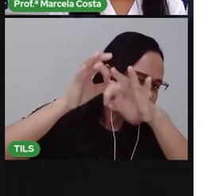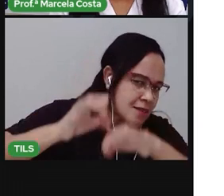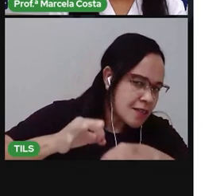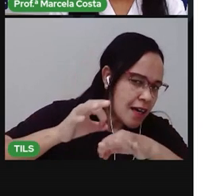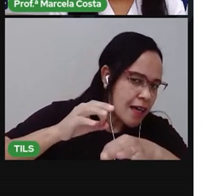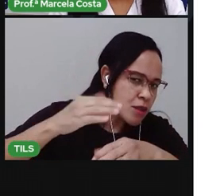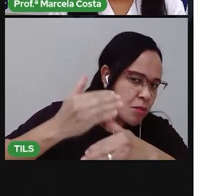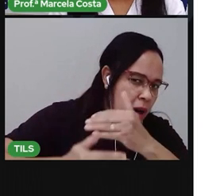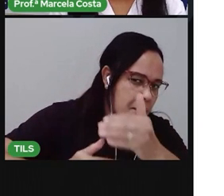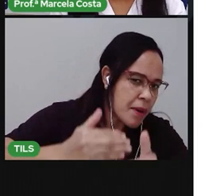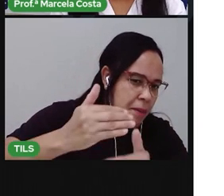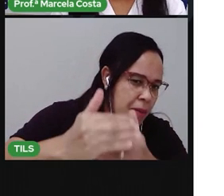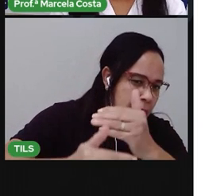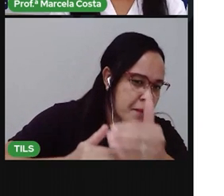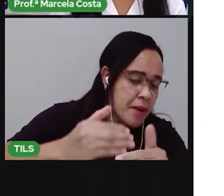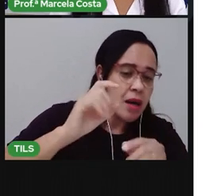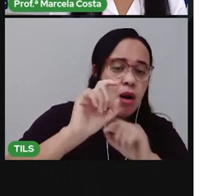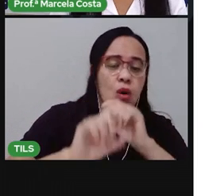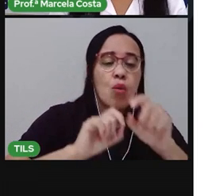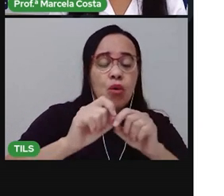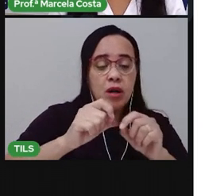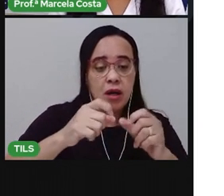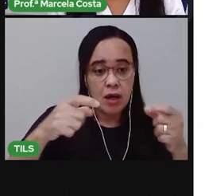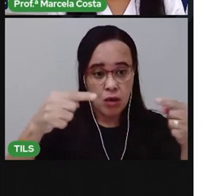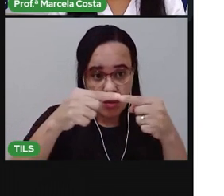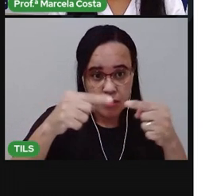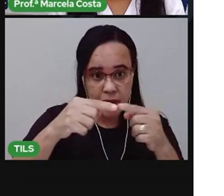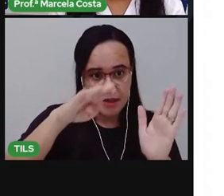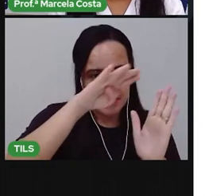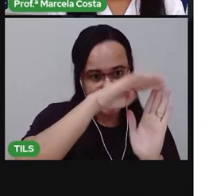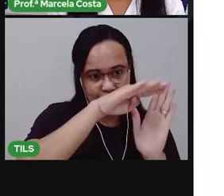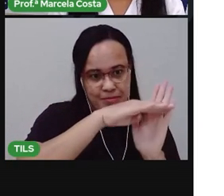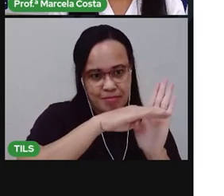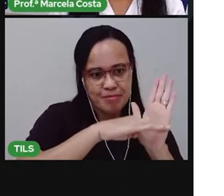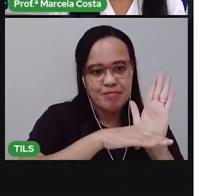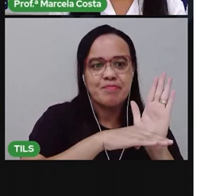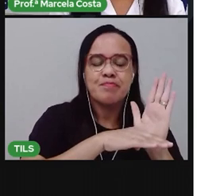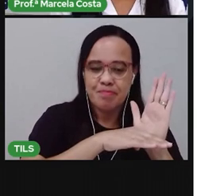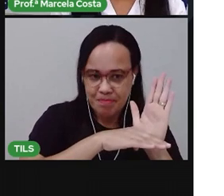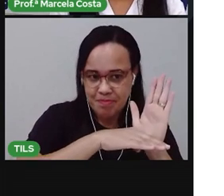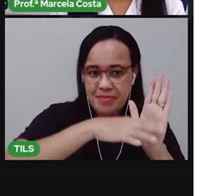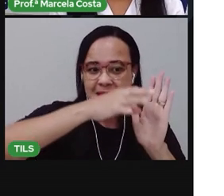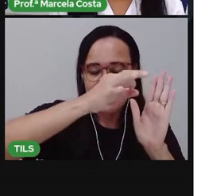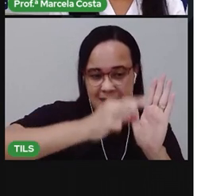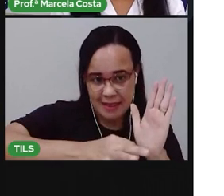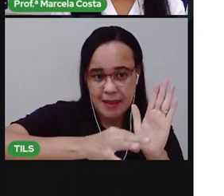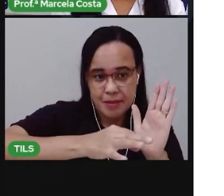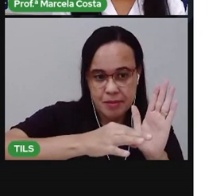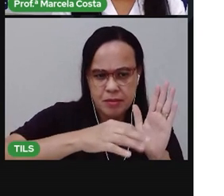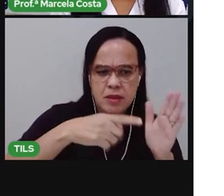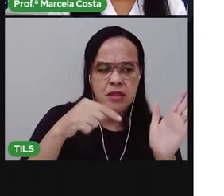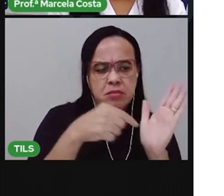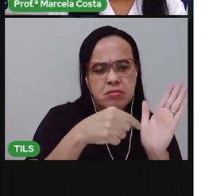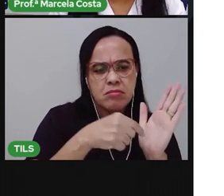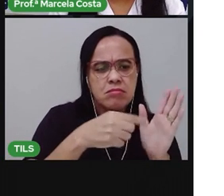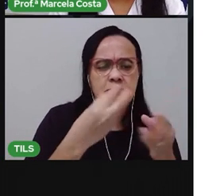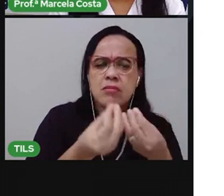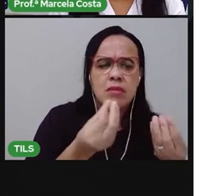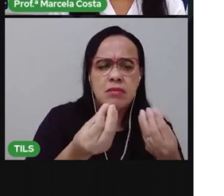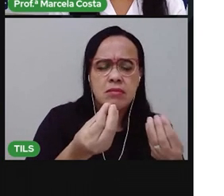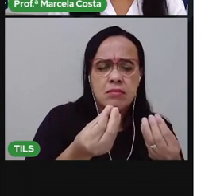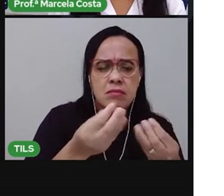A gente pode organizar em formato de lista. Ali, as listas, crianças, servem para organizar informações, para